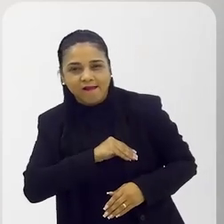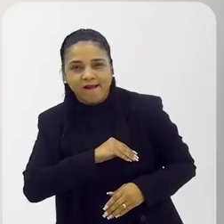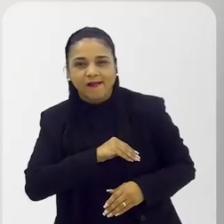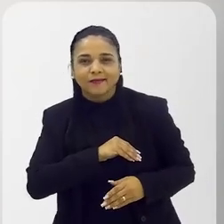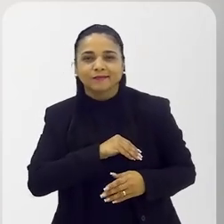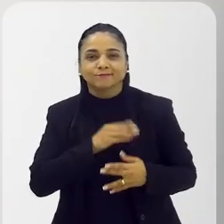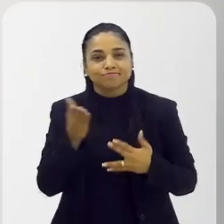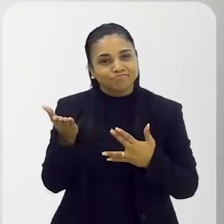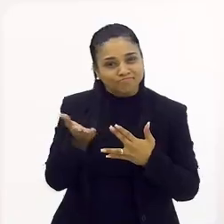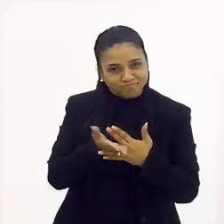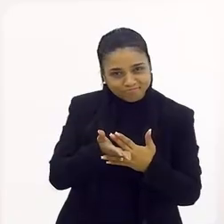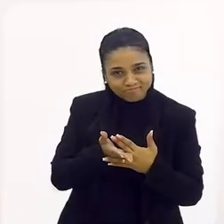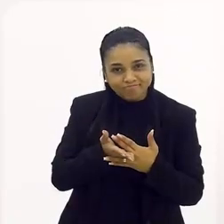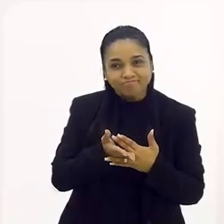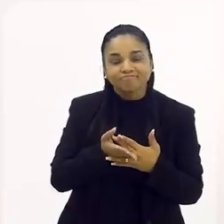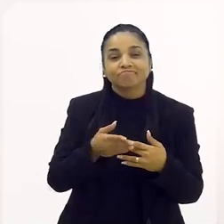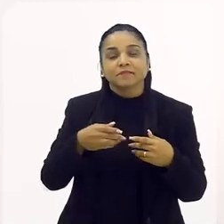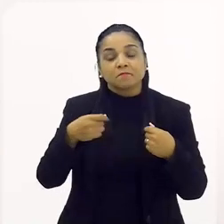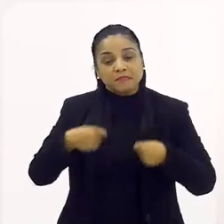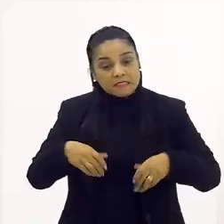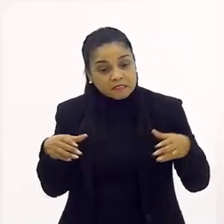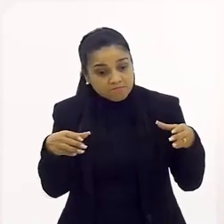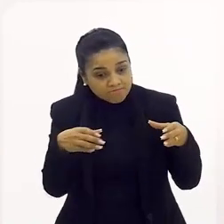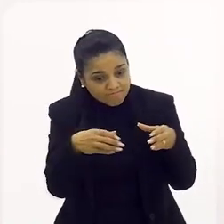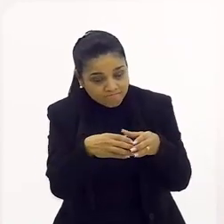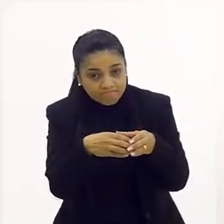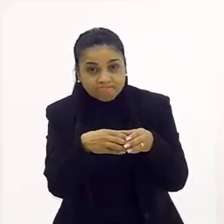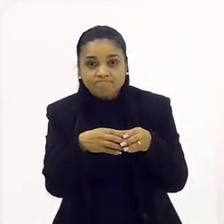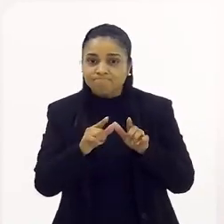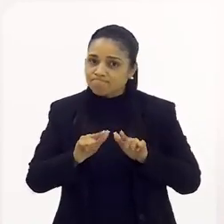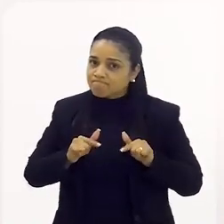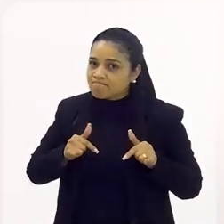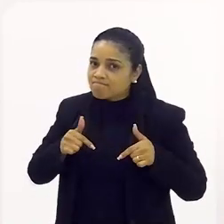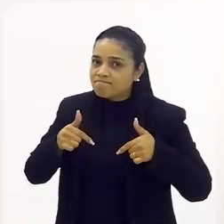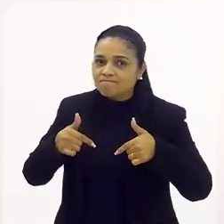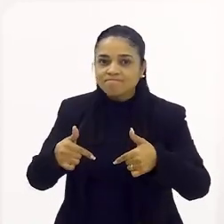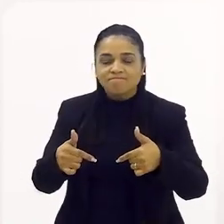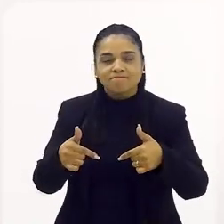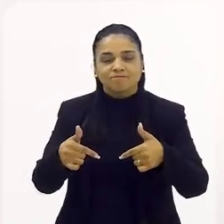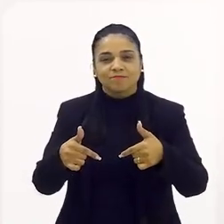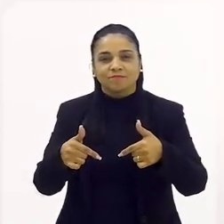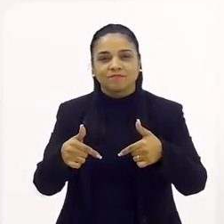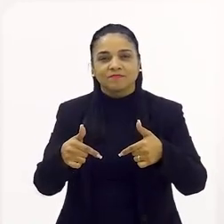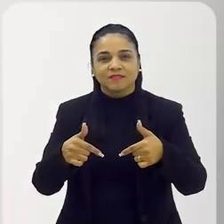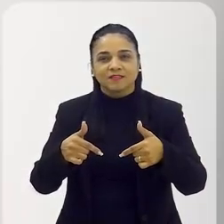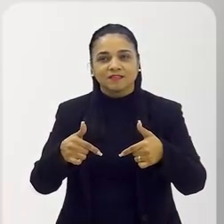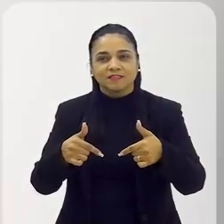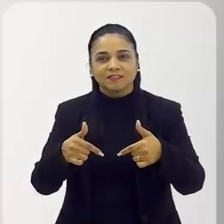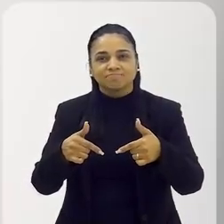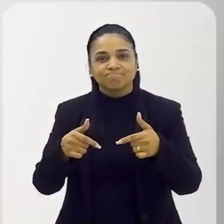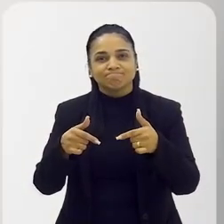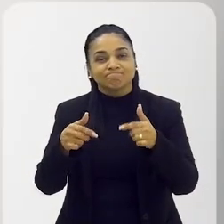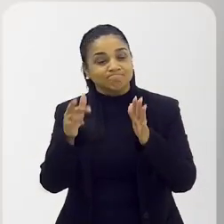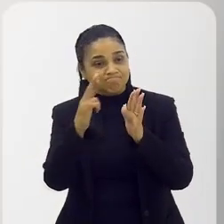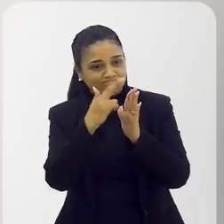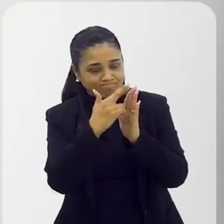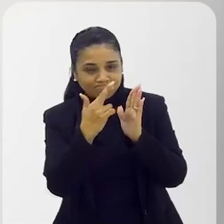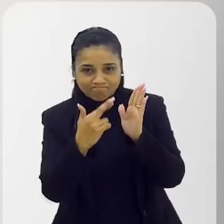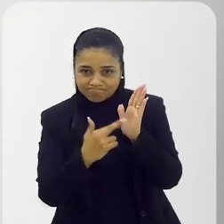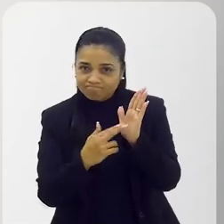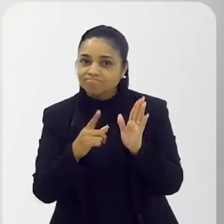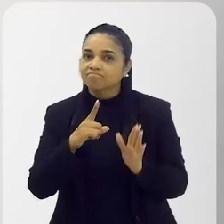descansos, salário, tem que ser... Tem que ser equipe de empreitada, não tem como ser outra. Eu digo assim, tem que ter uma